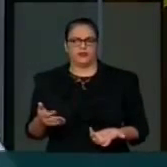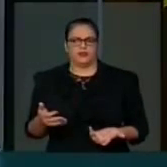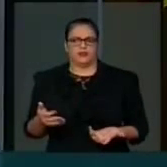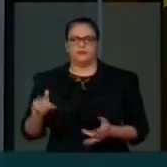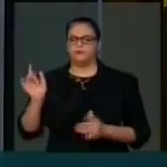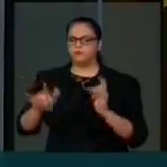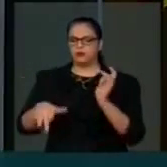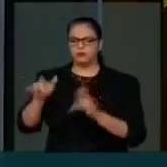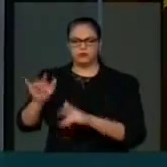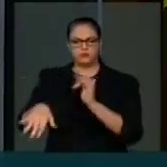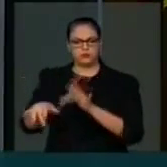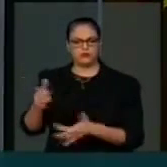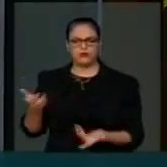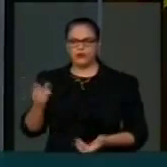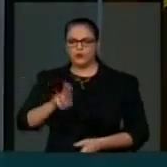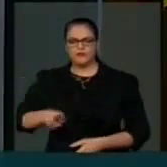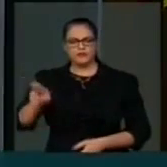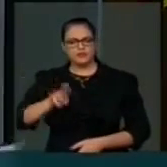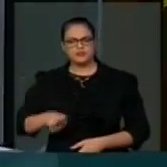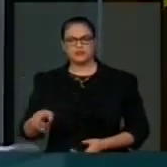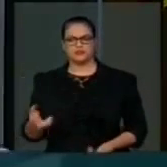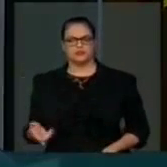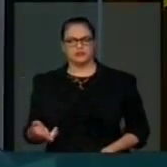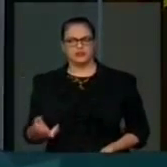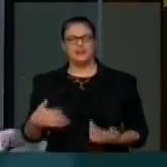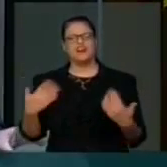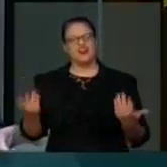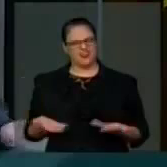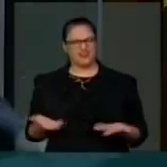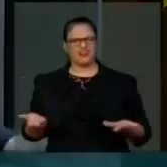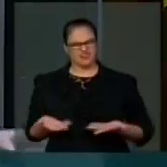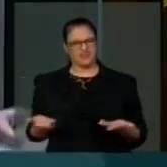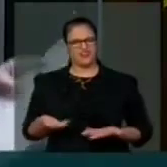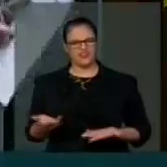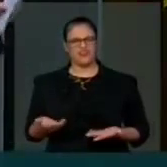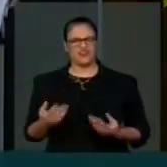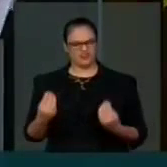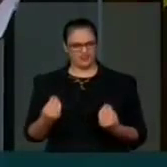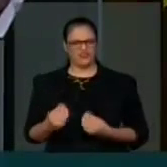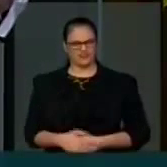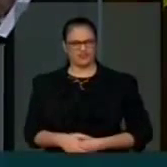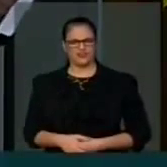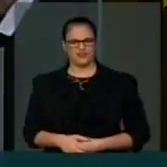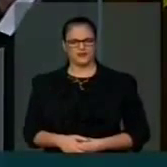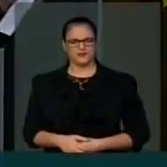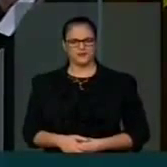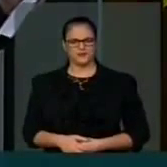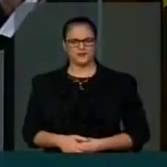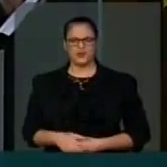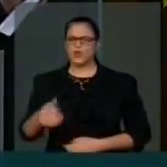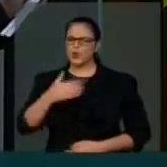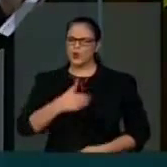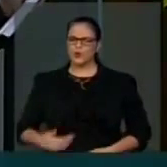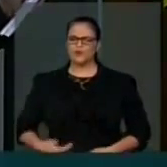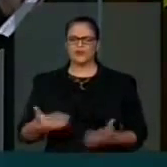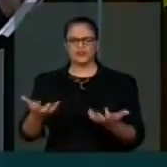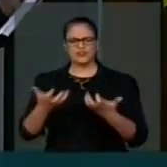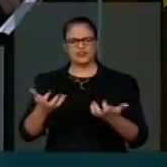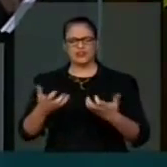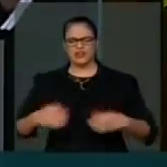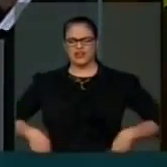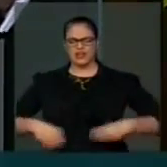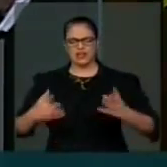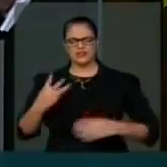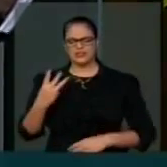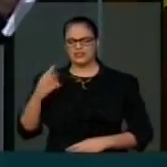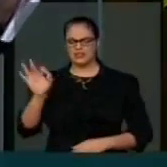Sucateando universidades, Sr. Presidente, agora vem para pagar a conta. O que o governo quer é apenas gastar